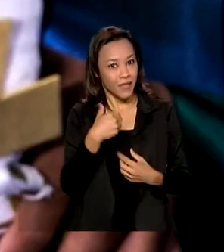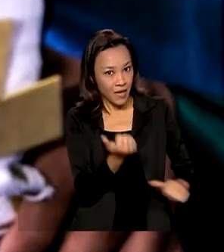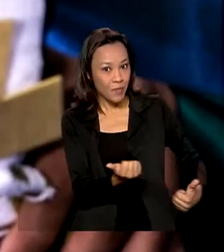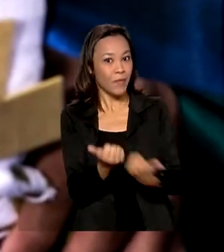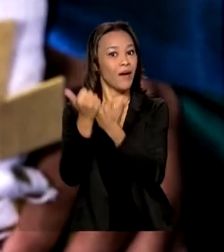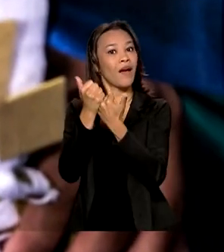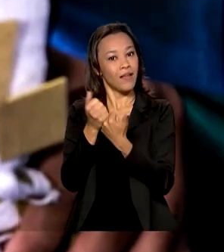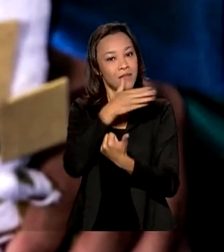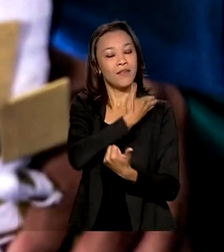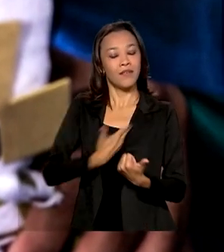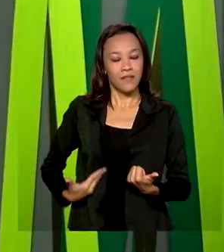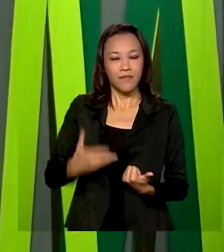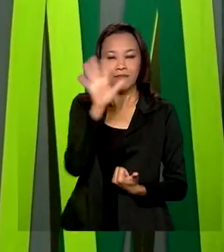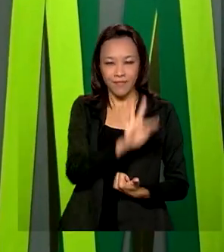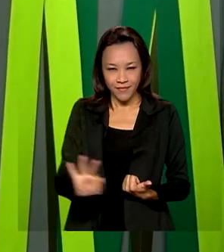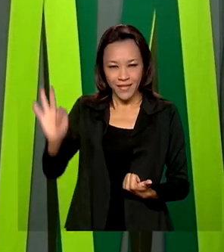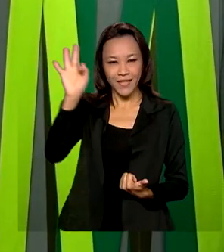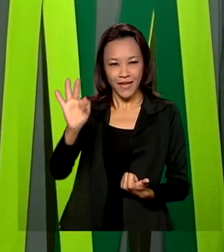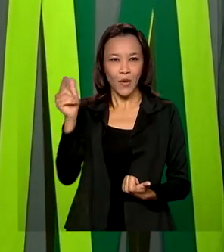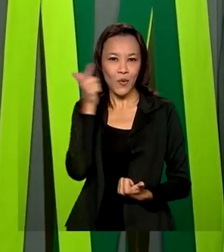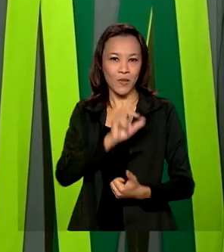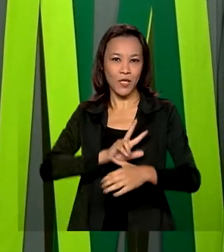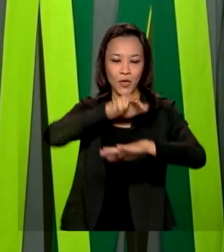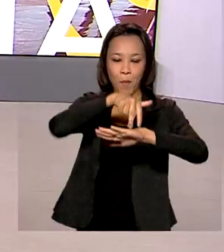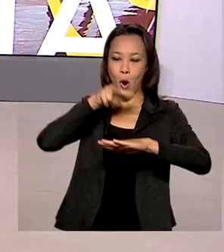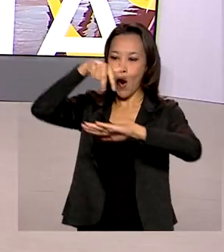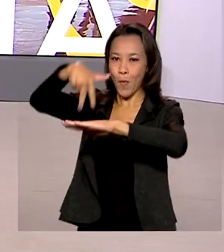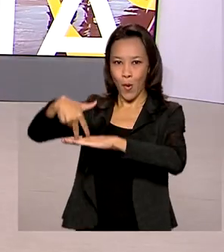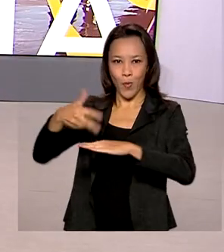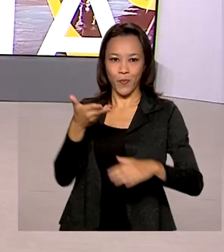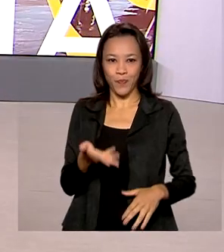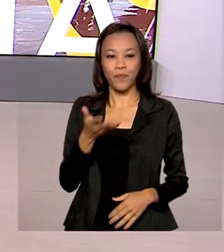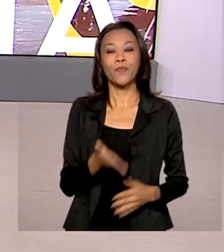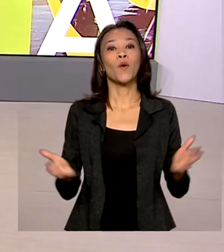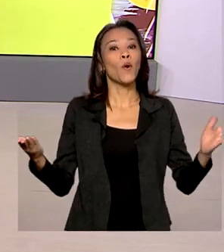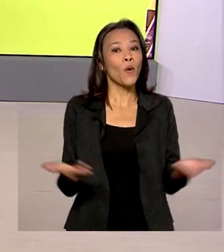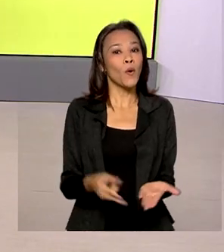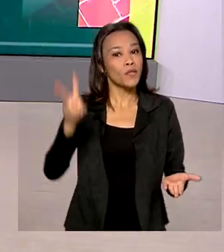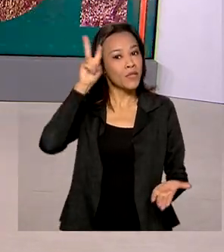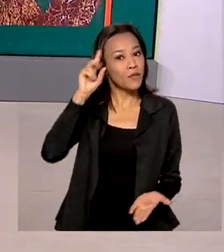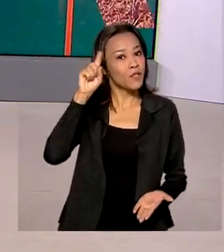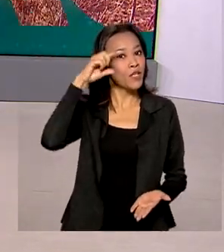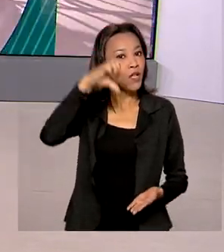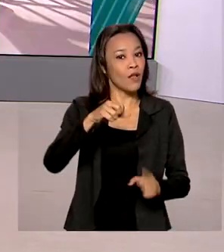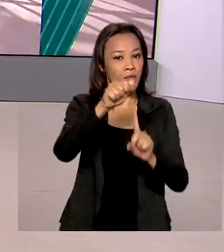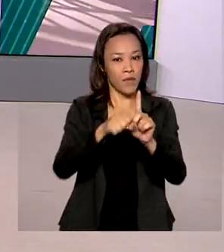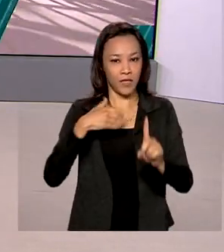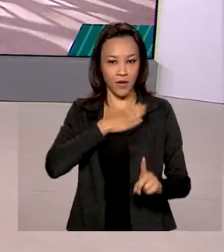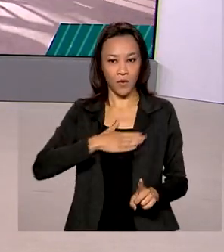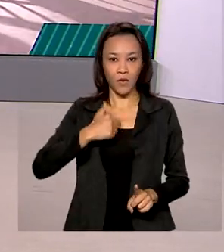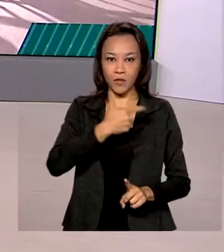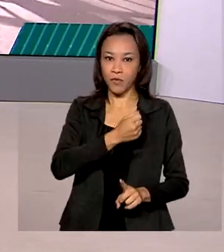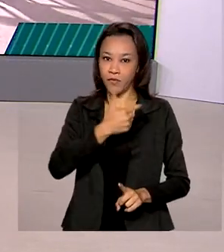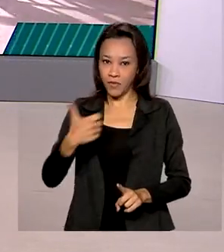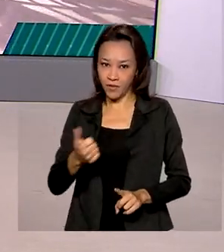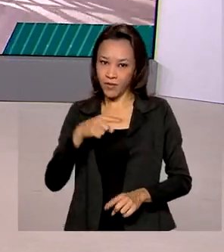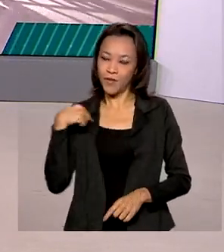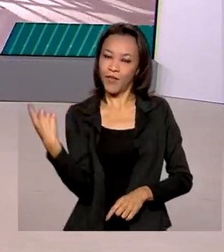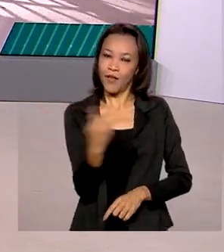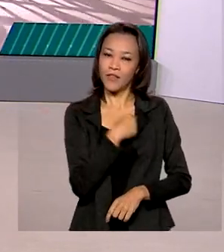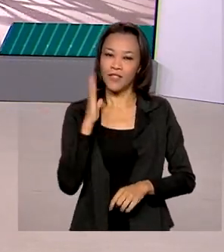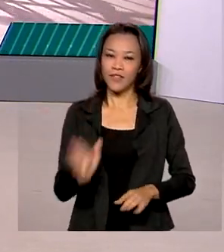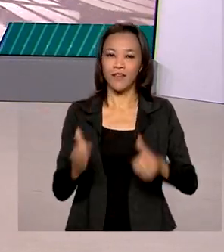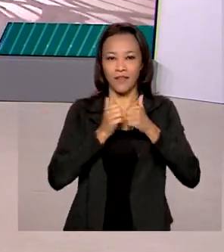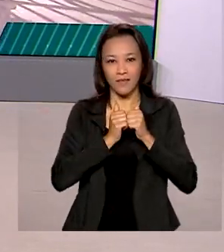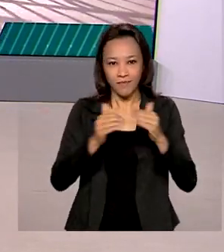pelo Bolsa Atleta do Governo Federal subiram no pódio. Hoje é segunda-feira, 9 de agosto de 2021. O Brasil